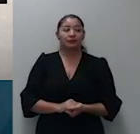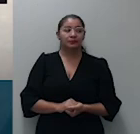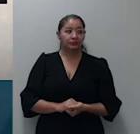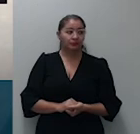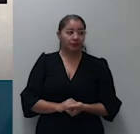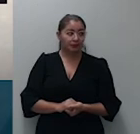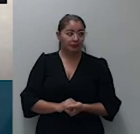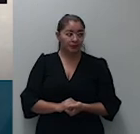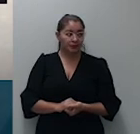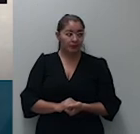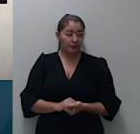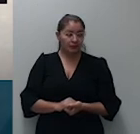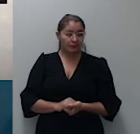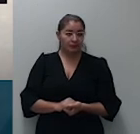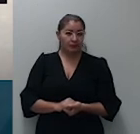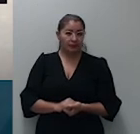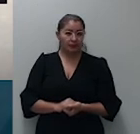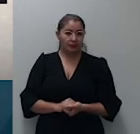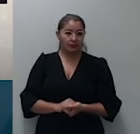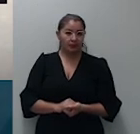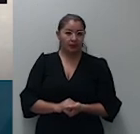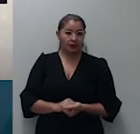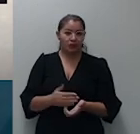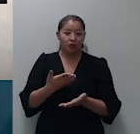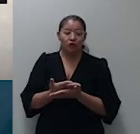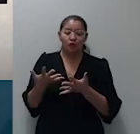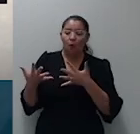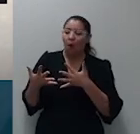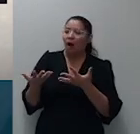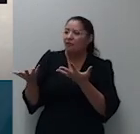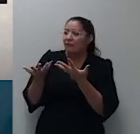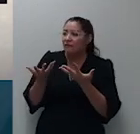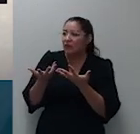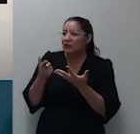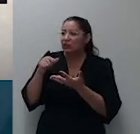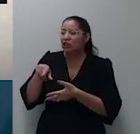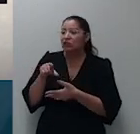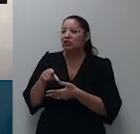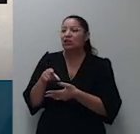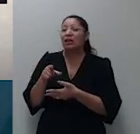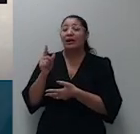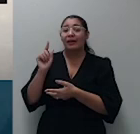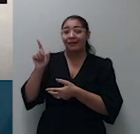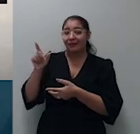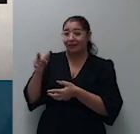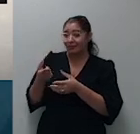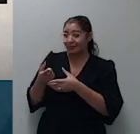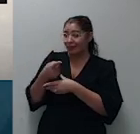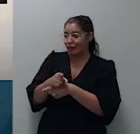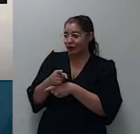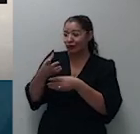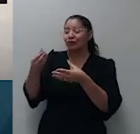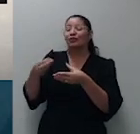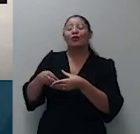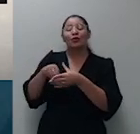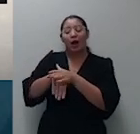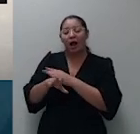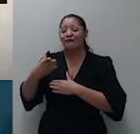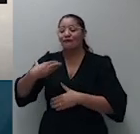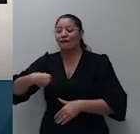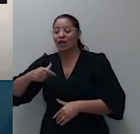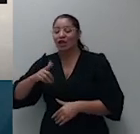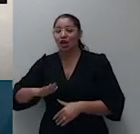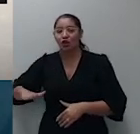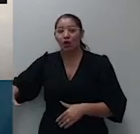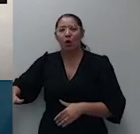acaso houvesse conflito de interesses entre a testamenteira ecipiente e os menores poderia a mãe desse no